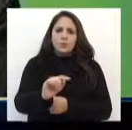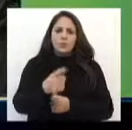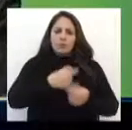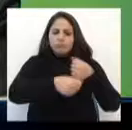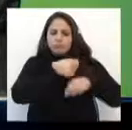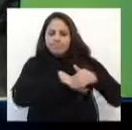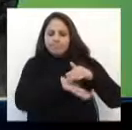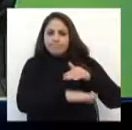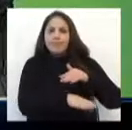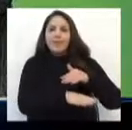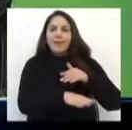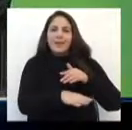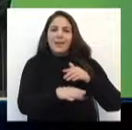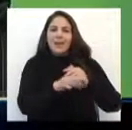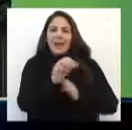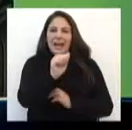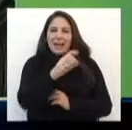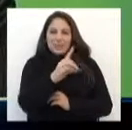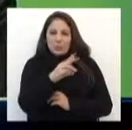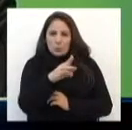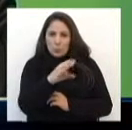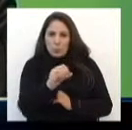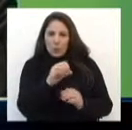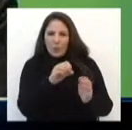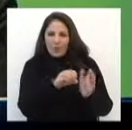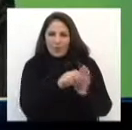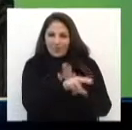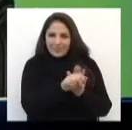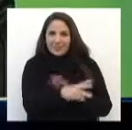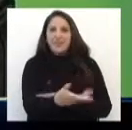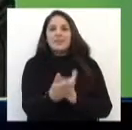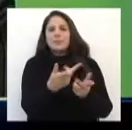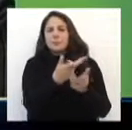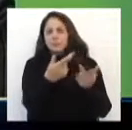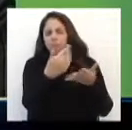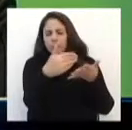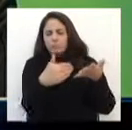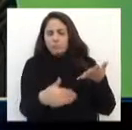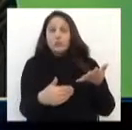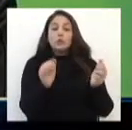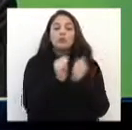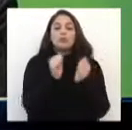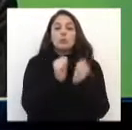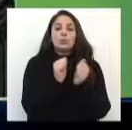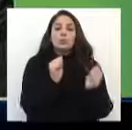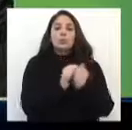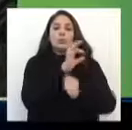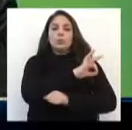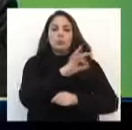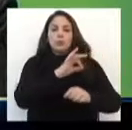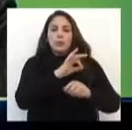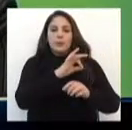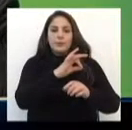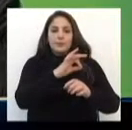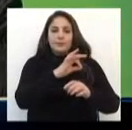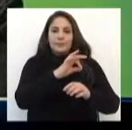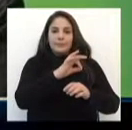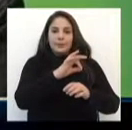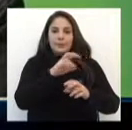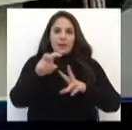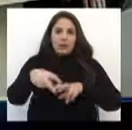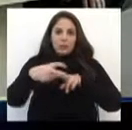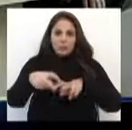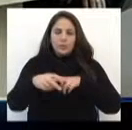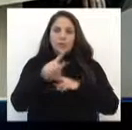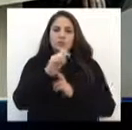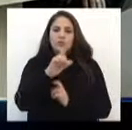adubo, enfim, uma nova visão da agricultura, junto com o engenheiro agrônomo Gilberto Borges, que já nos